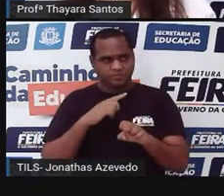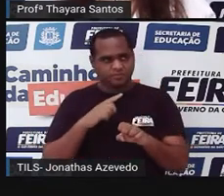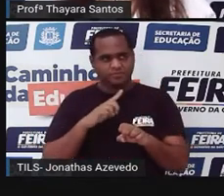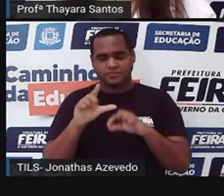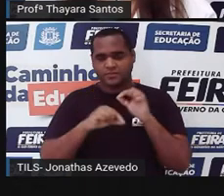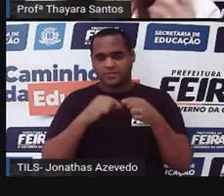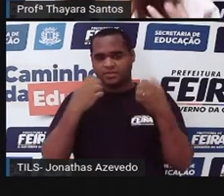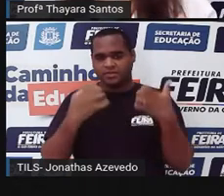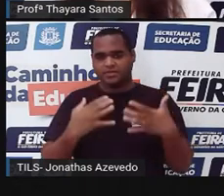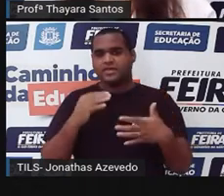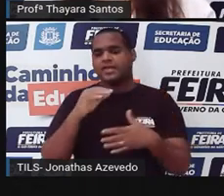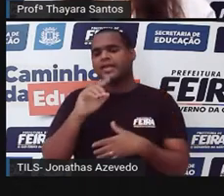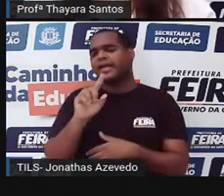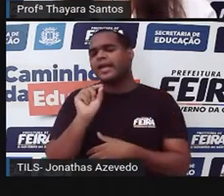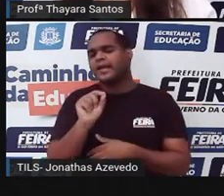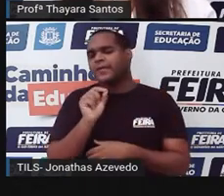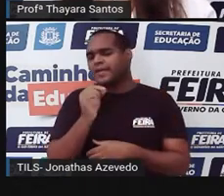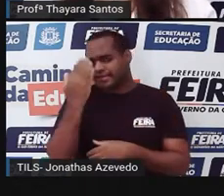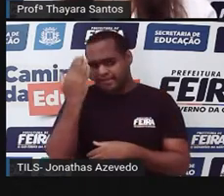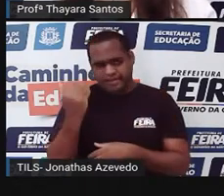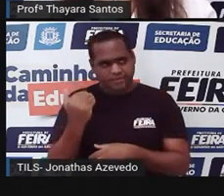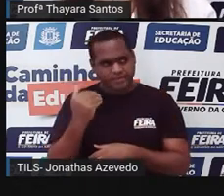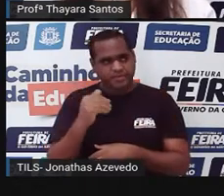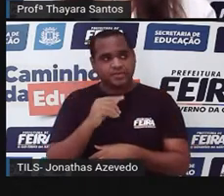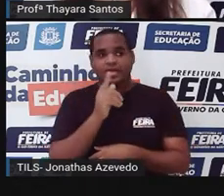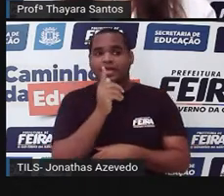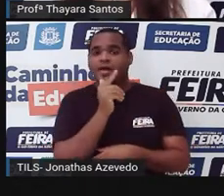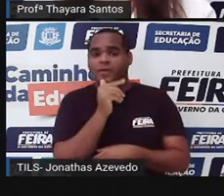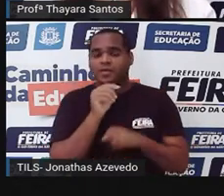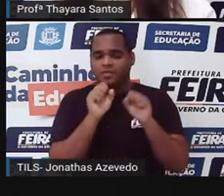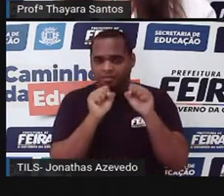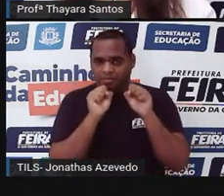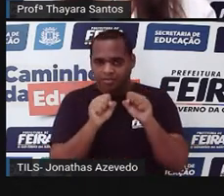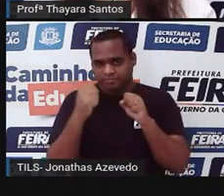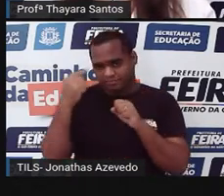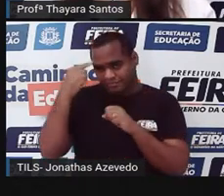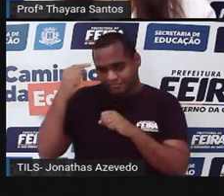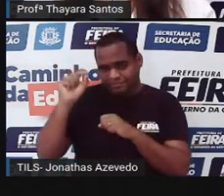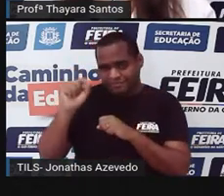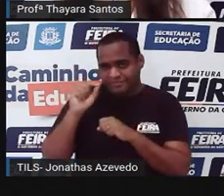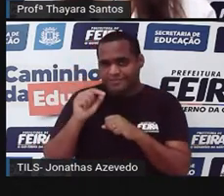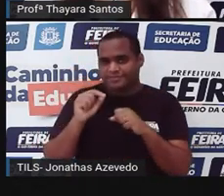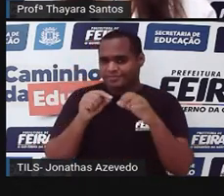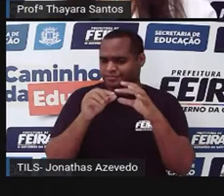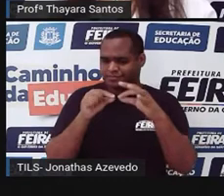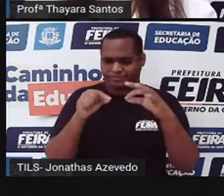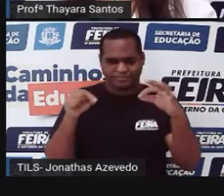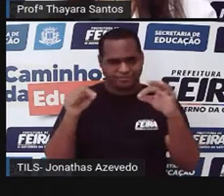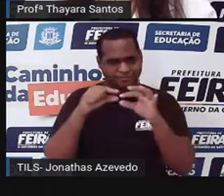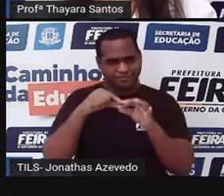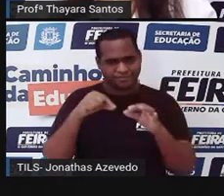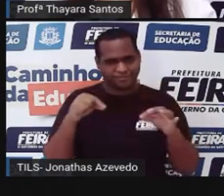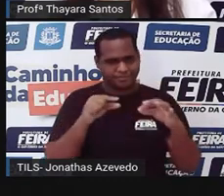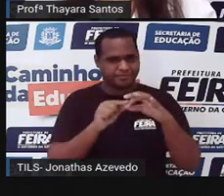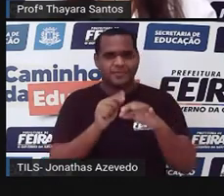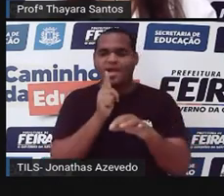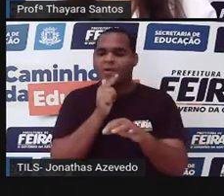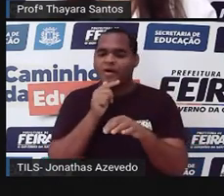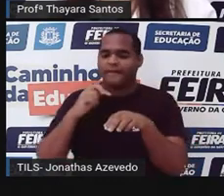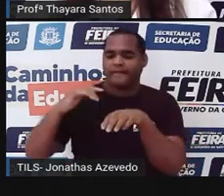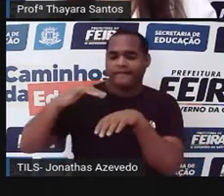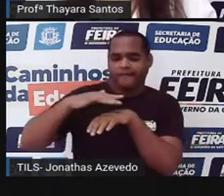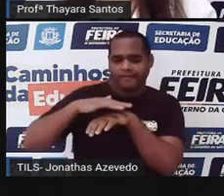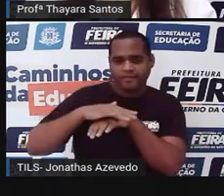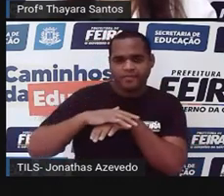ambulacrário. O que é isso? A água vai entrar por essa placa aqui que a gente chama de placa madripórica, a água entra aqui por essa